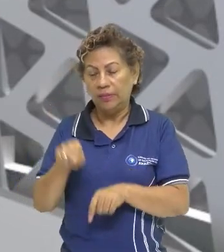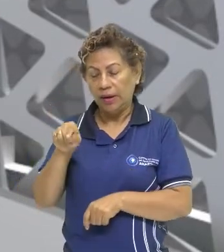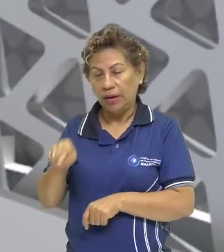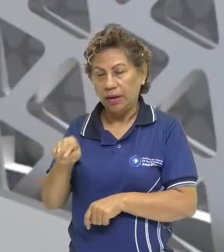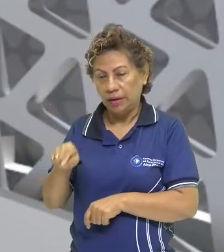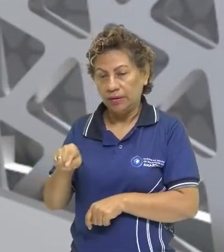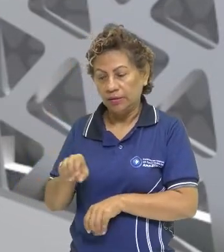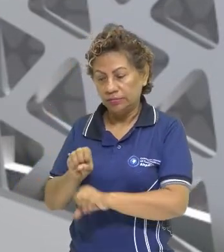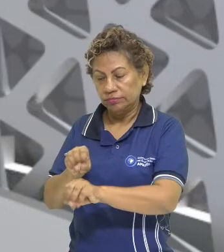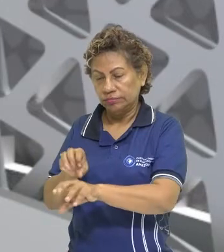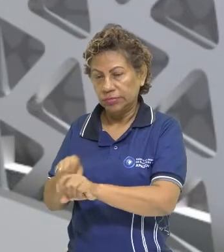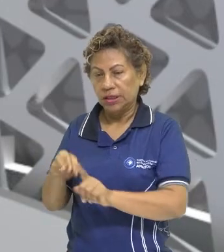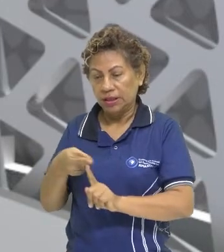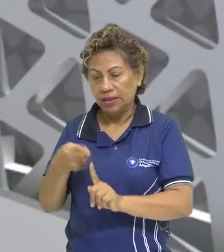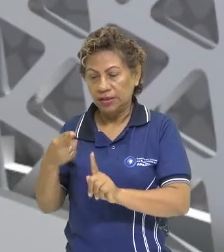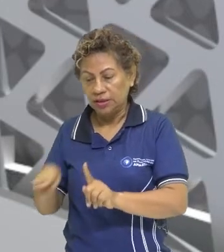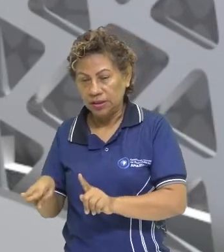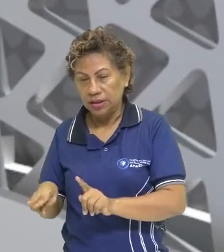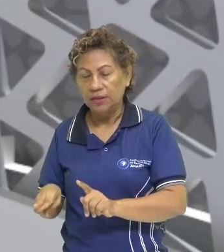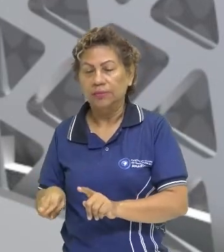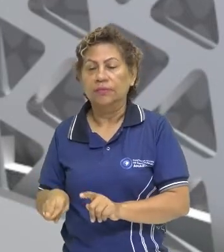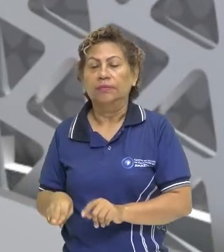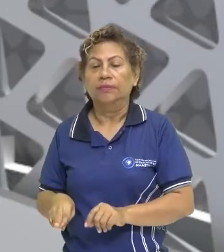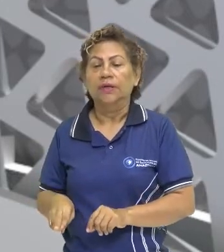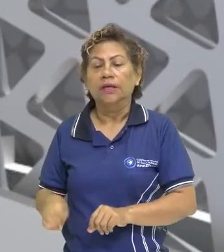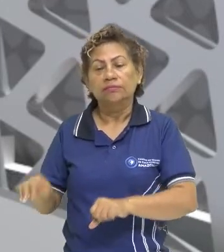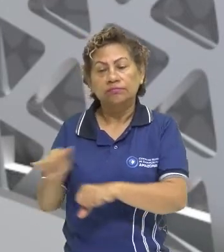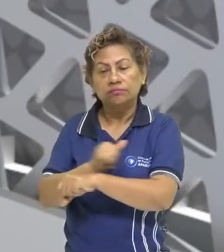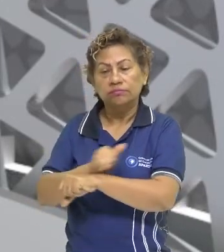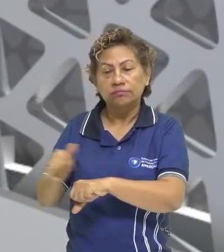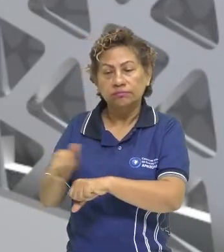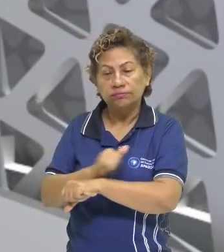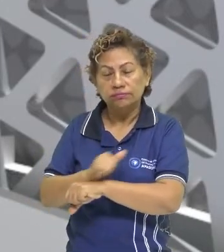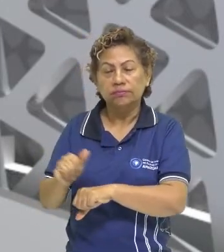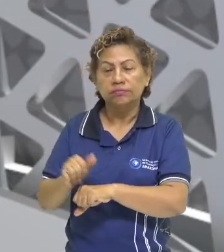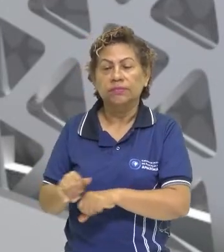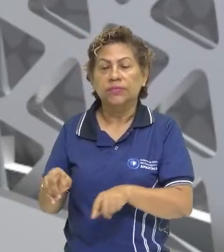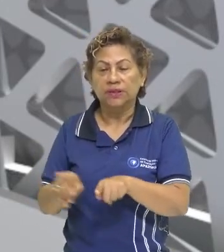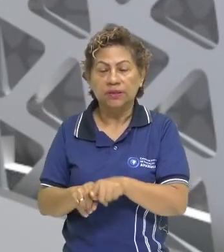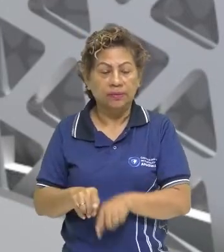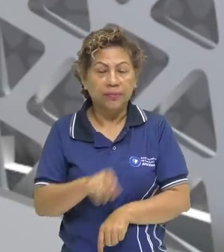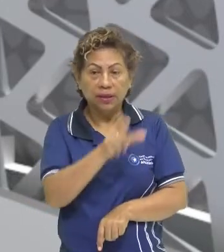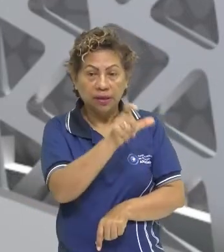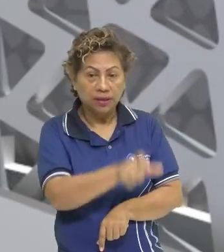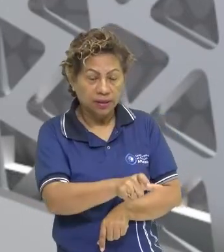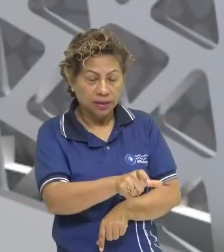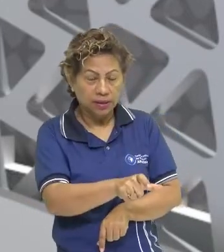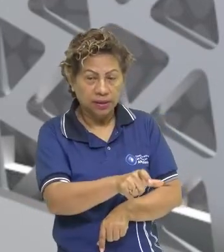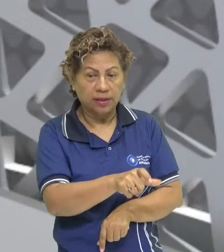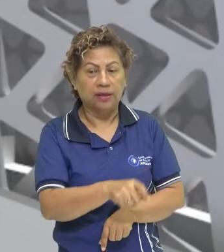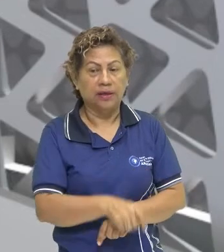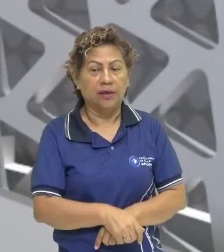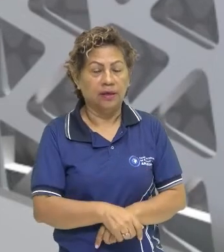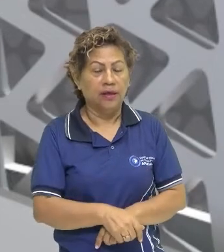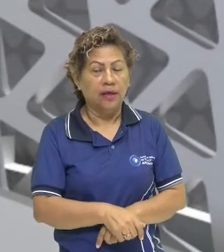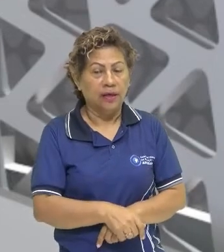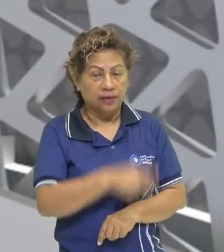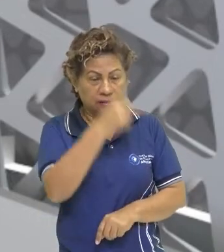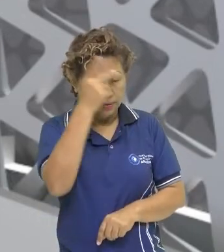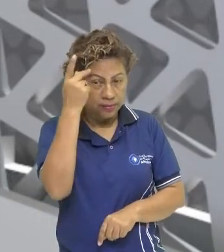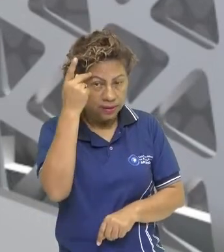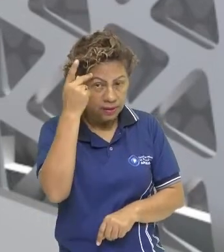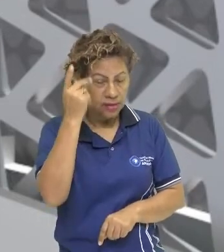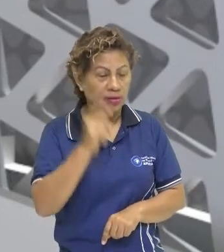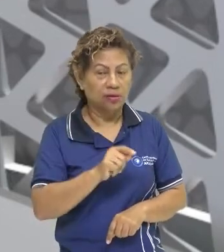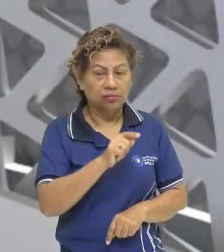cristianizar os indígenas, também os colonos, lembrando que o padre, né, José de